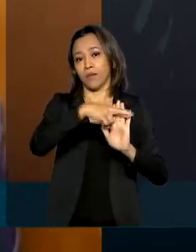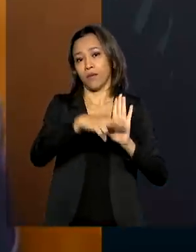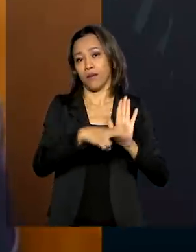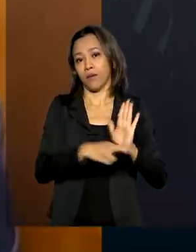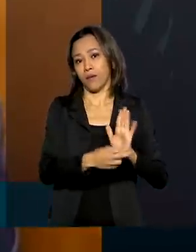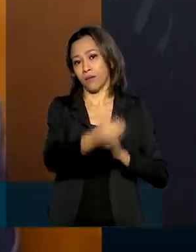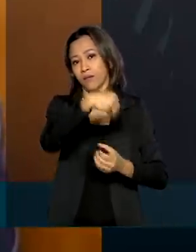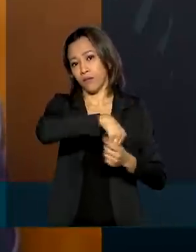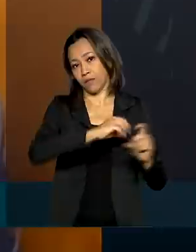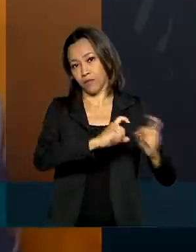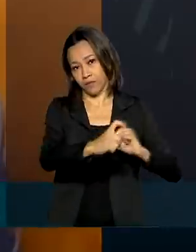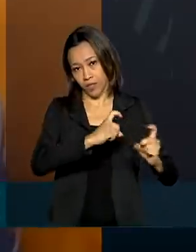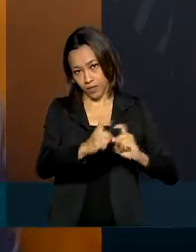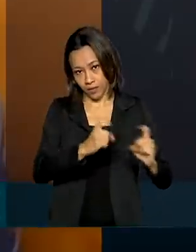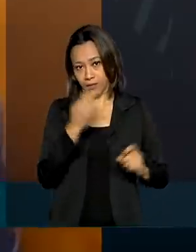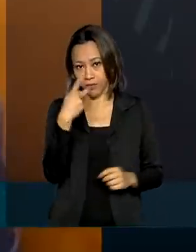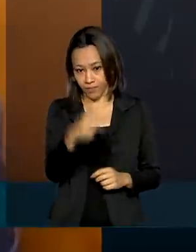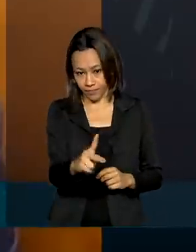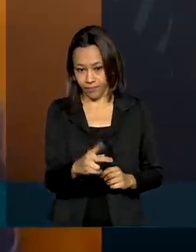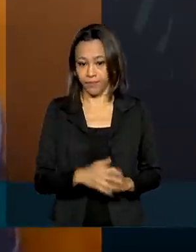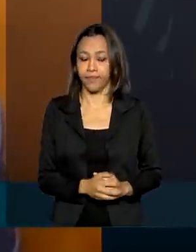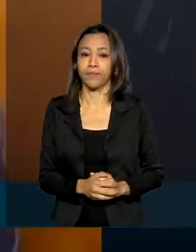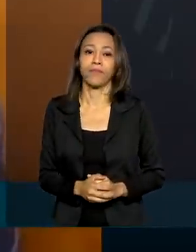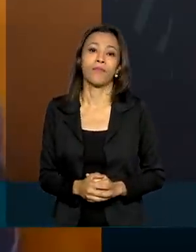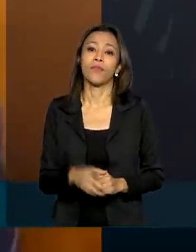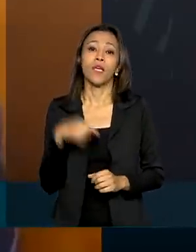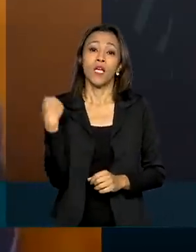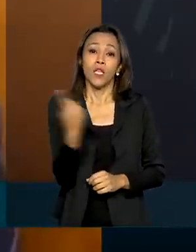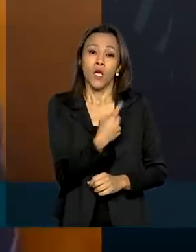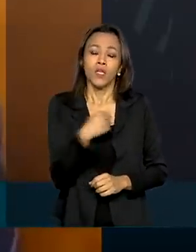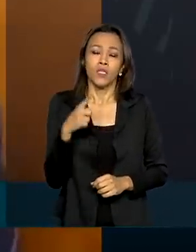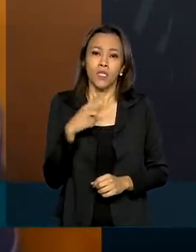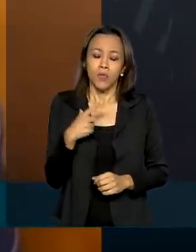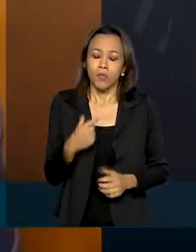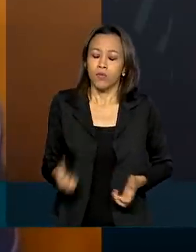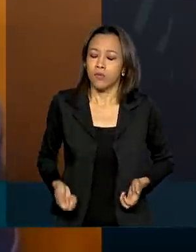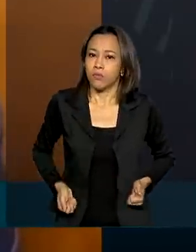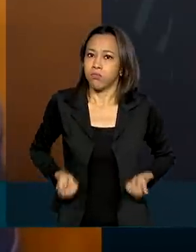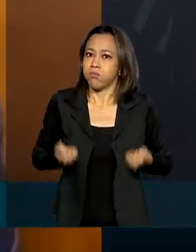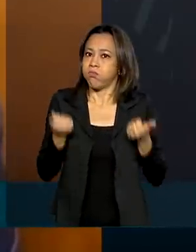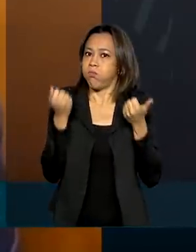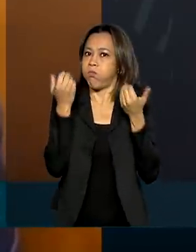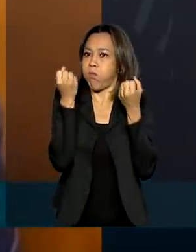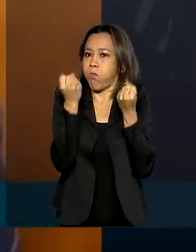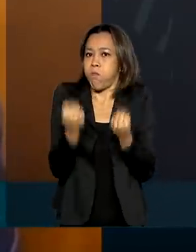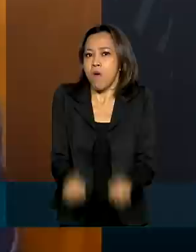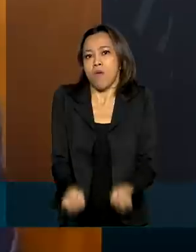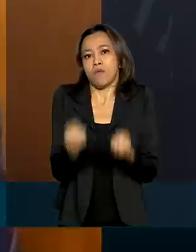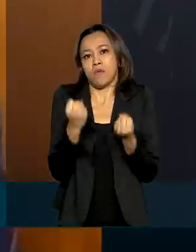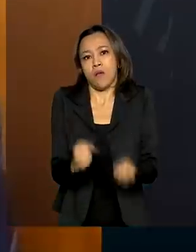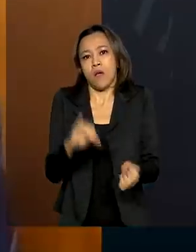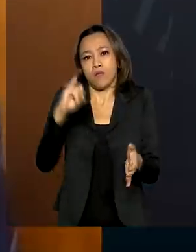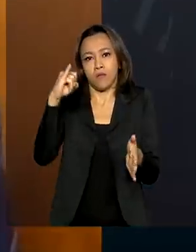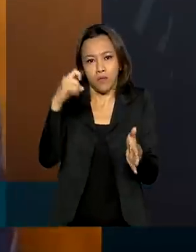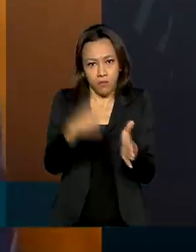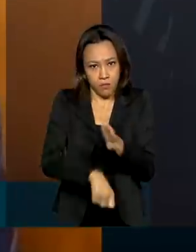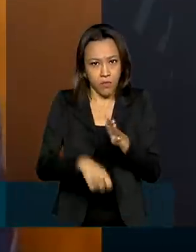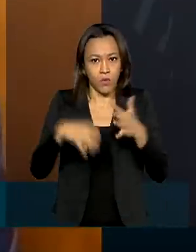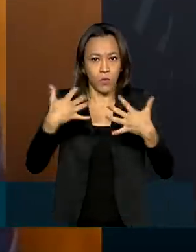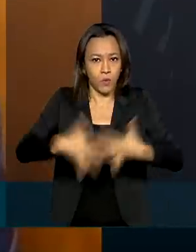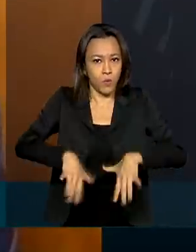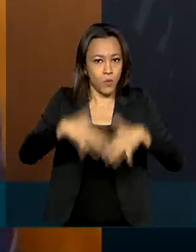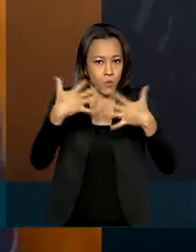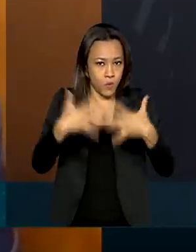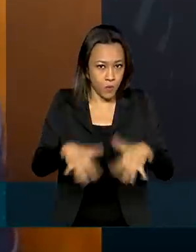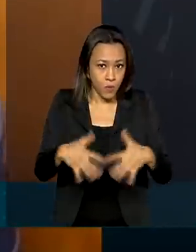outro caminho. Nós chegamos a uma carga tributária muito alta e os serviços